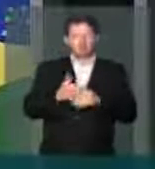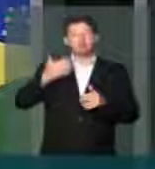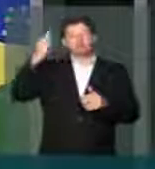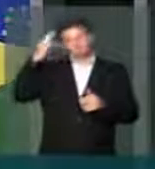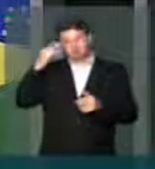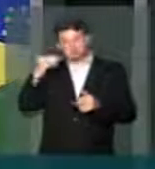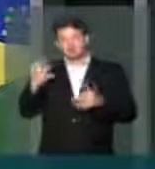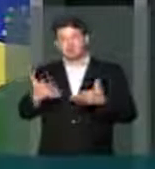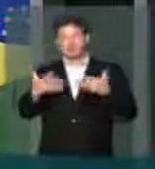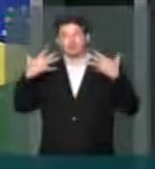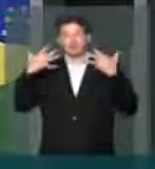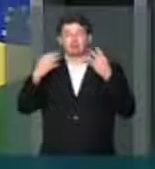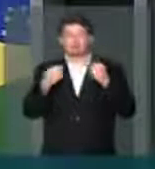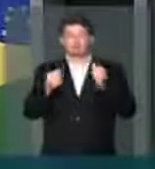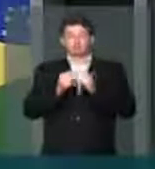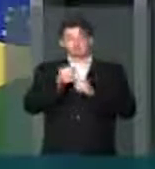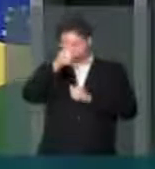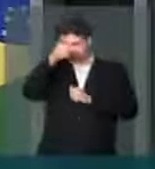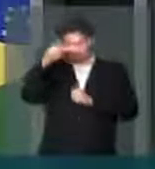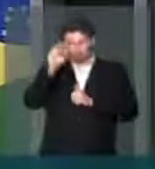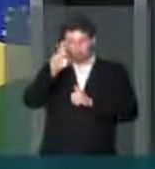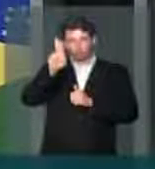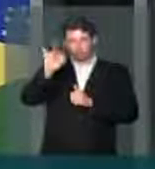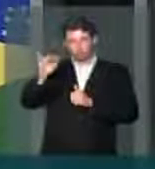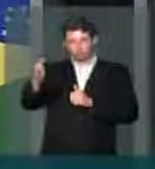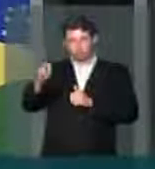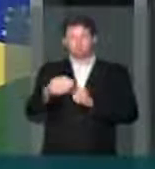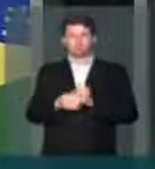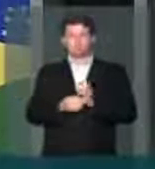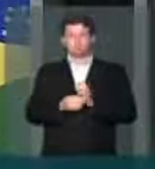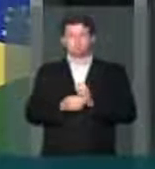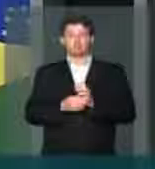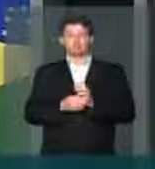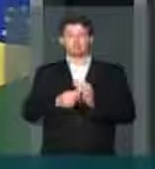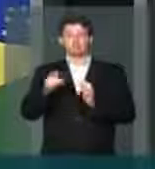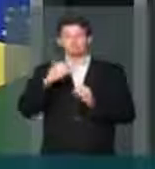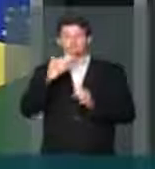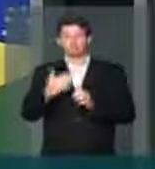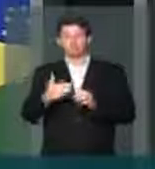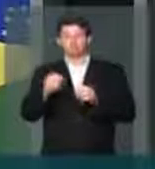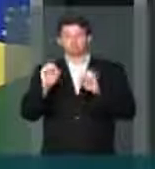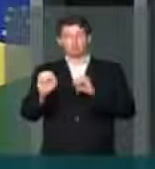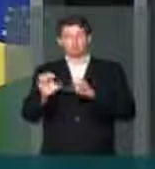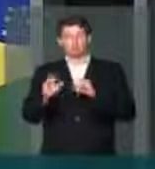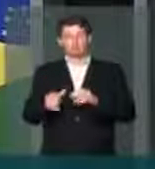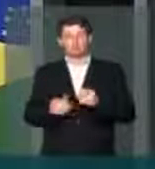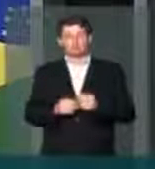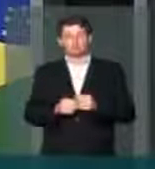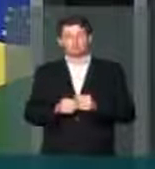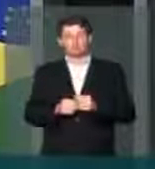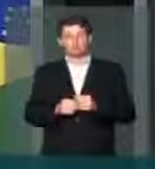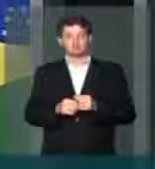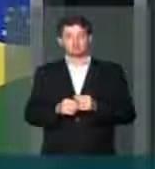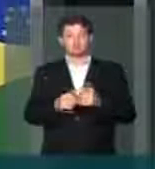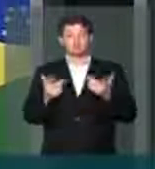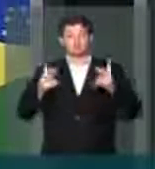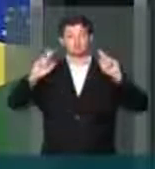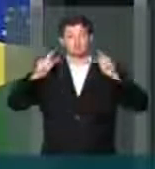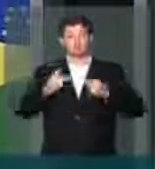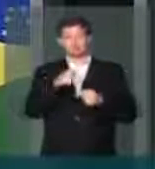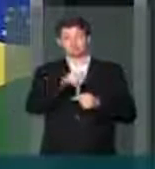Sei da alegria de vocês com o nosso prefeito Rui, que tem a bandeira maior, que é a educação. E hoje vocês fazem esse